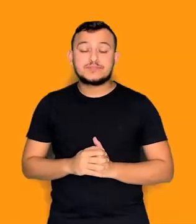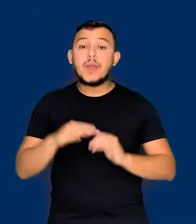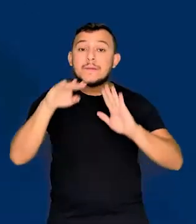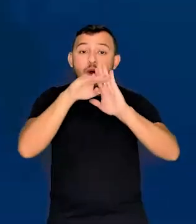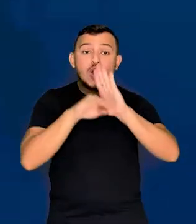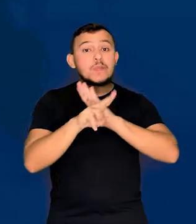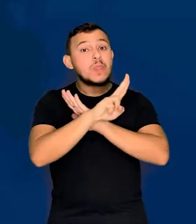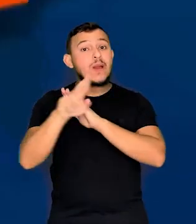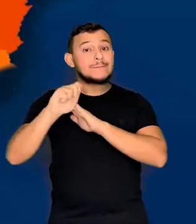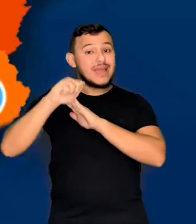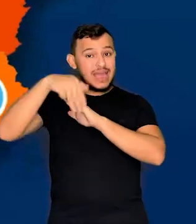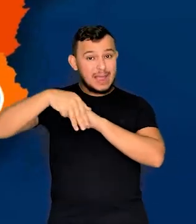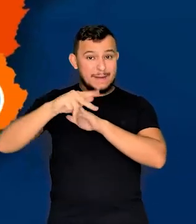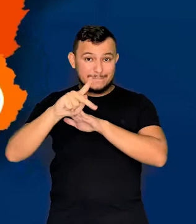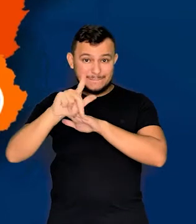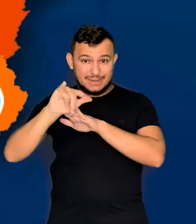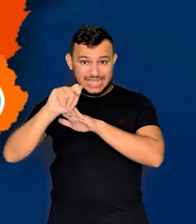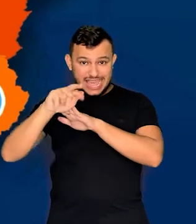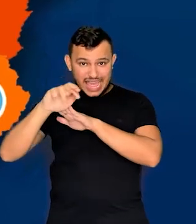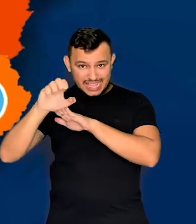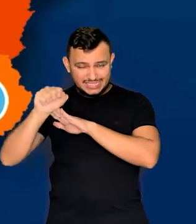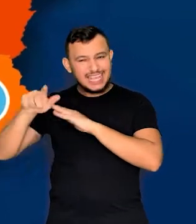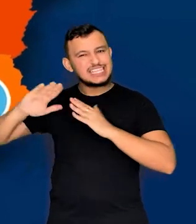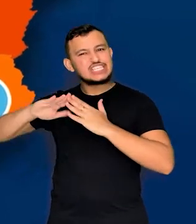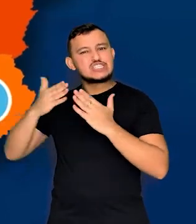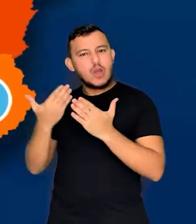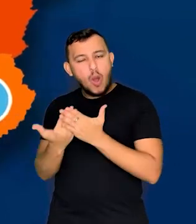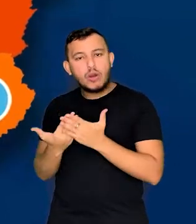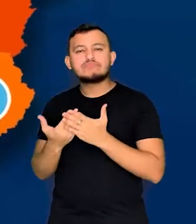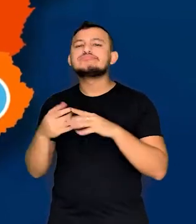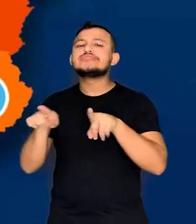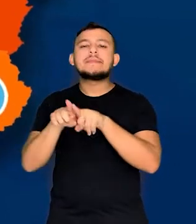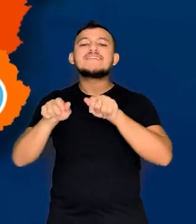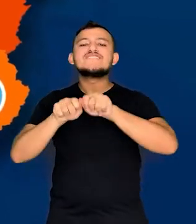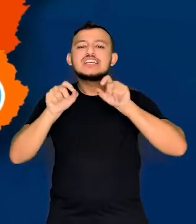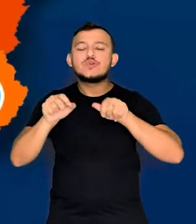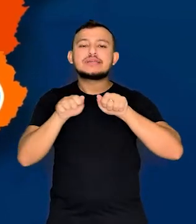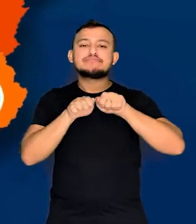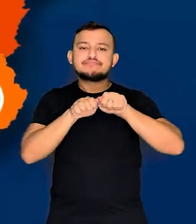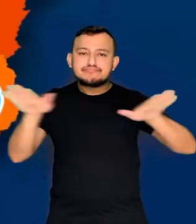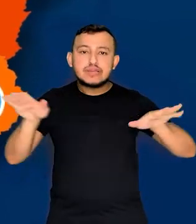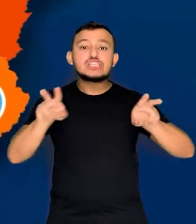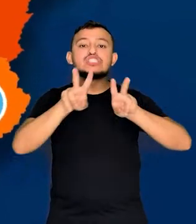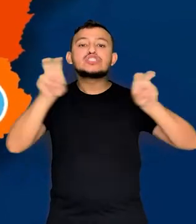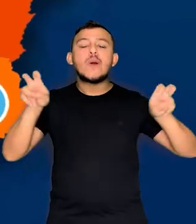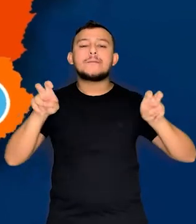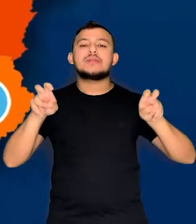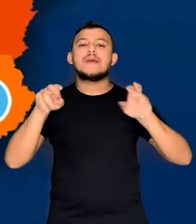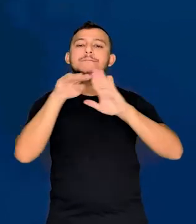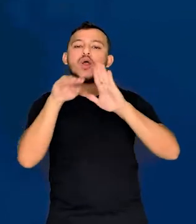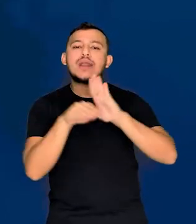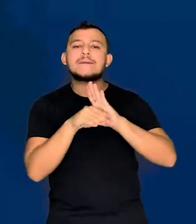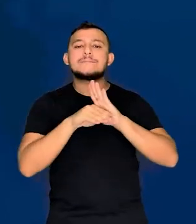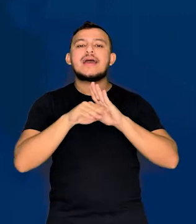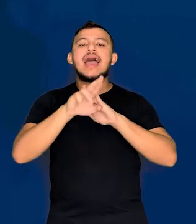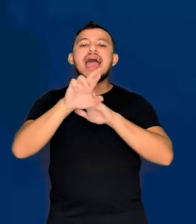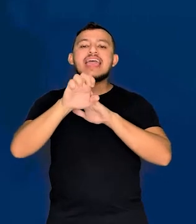No programa Ampliares, a ESP concretizou a ampliação e a regionalização das residências em saúde.